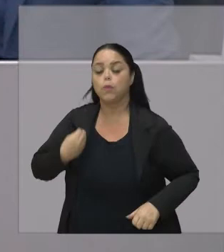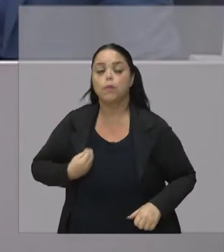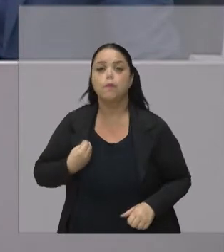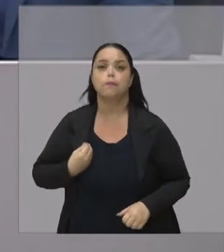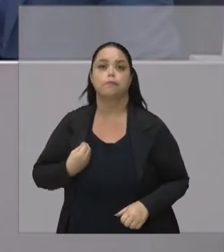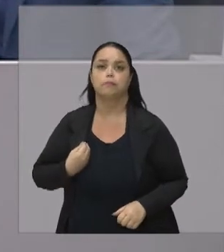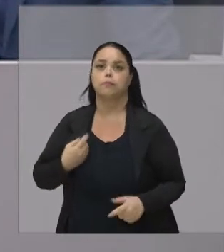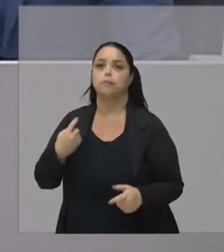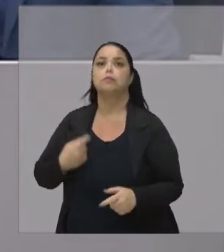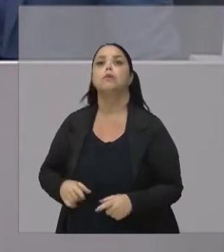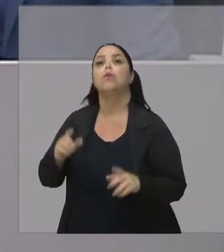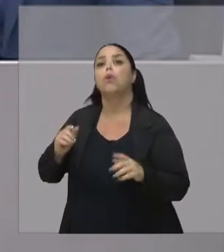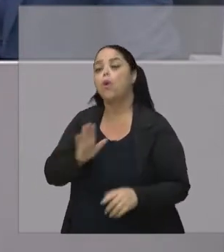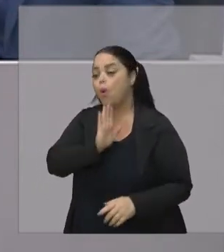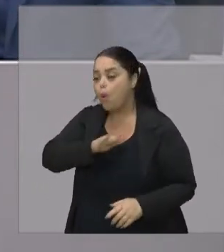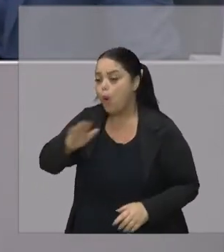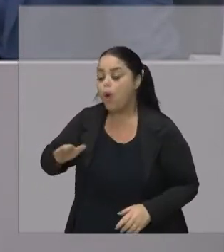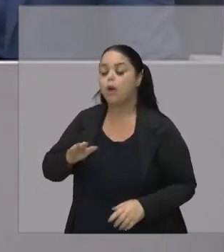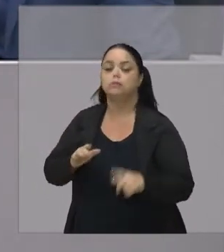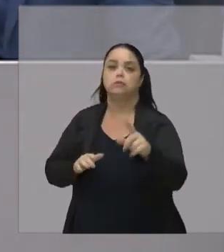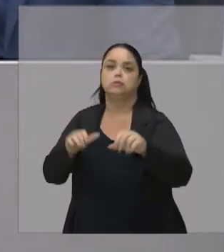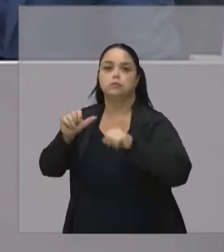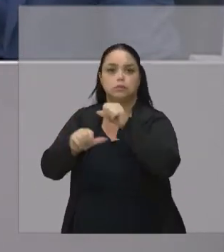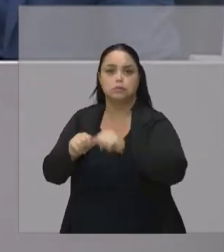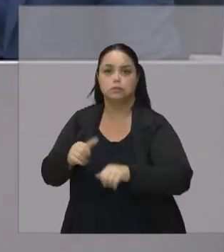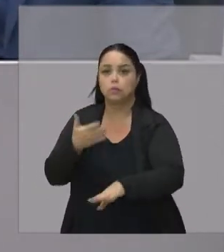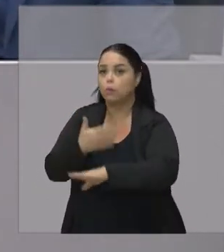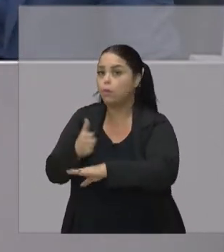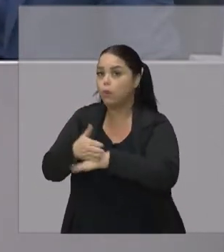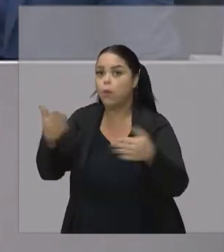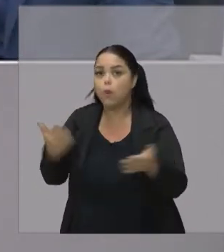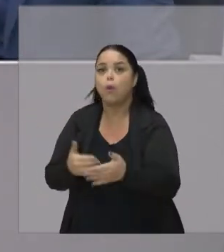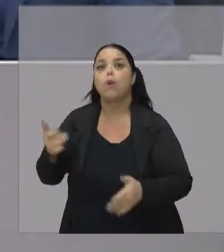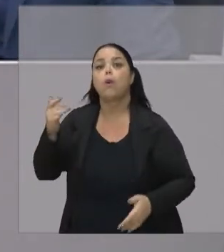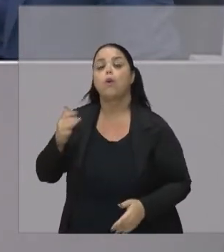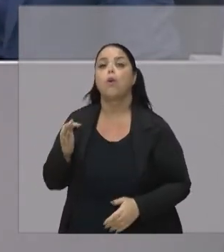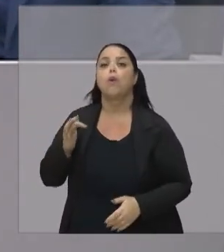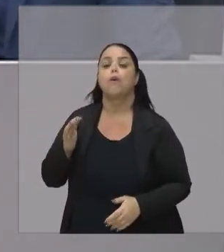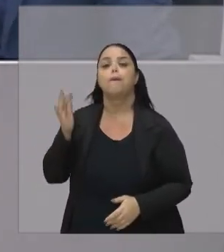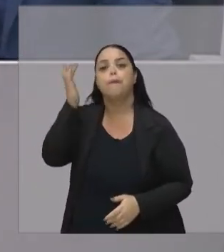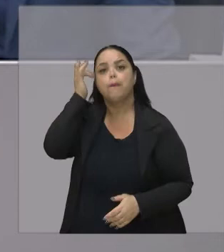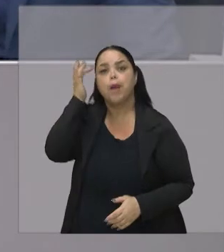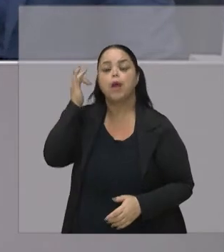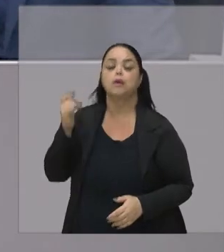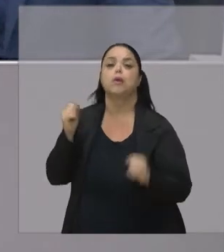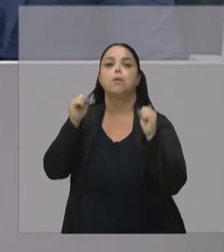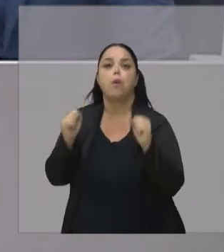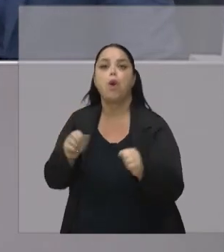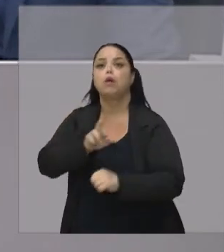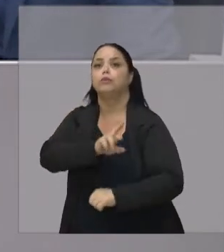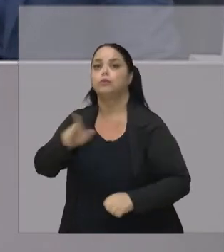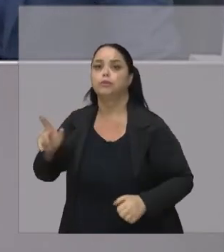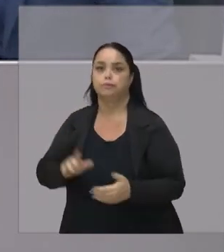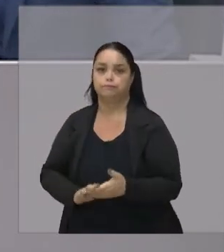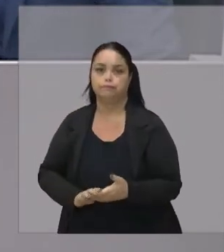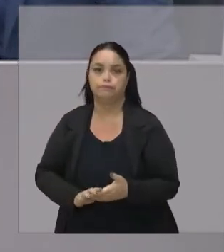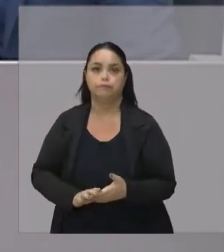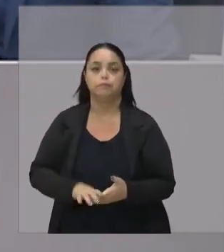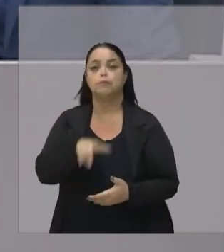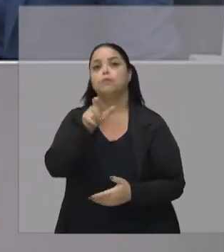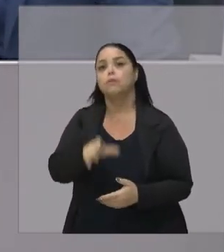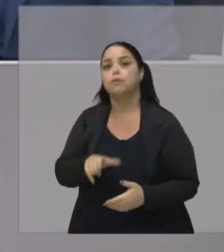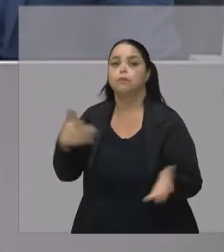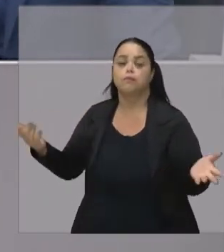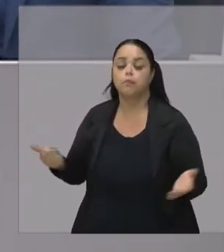Somente quando criança Hoje Se você mudar A sua atitude hoje Amanhã você vai ser Uma pessoa diferente Você vai ser Uma pessoa